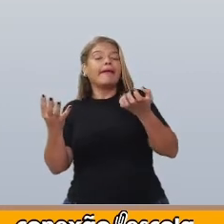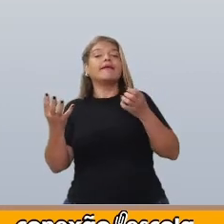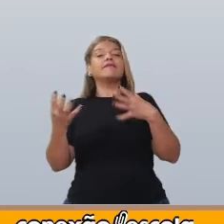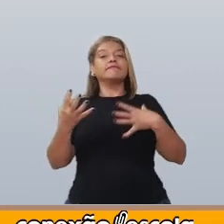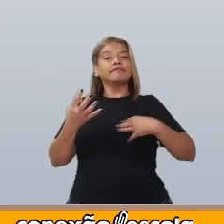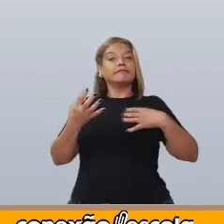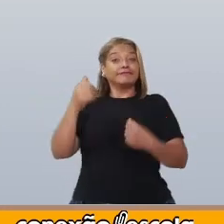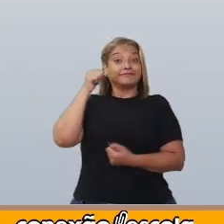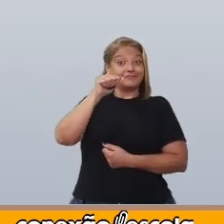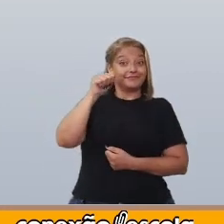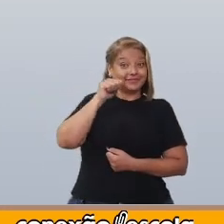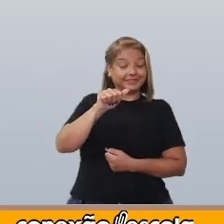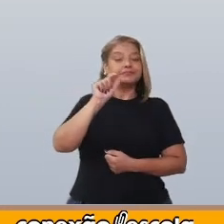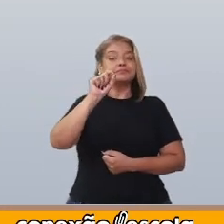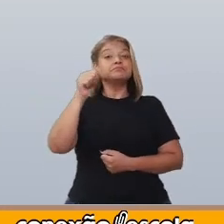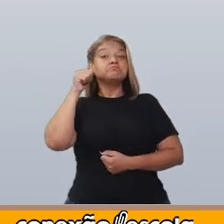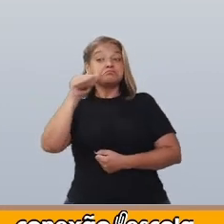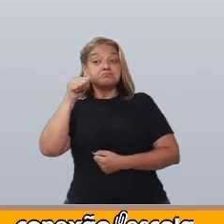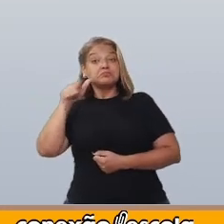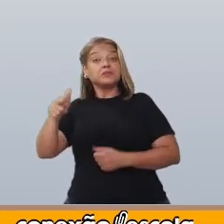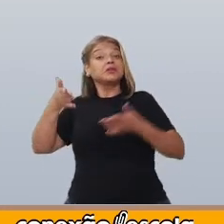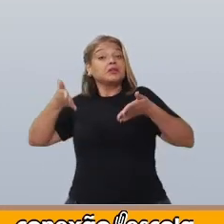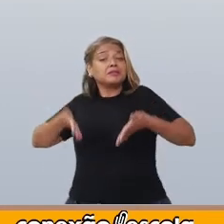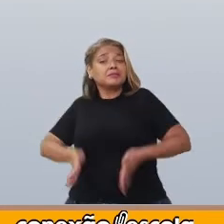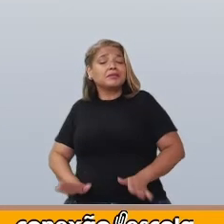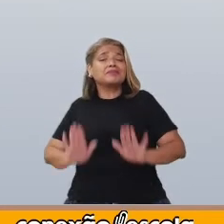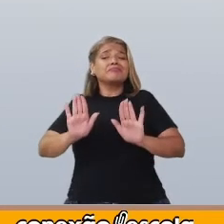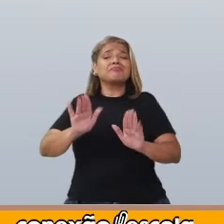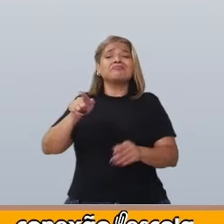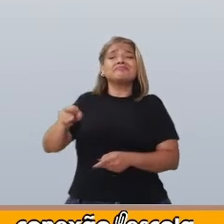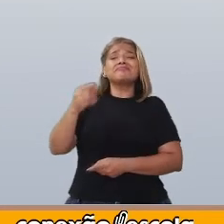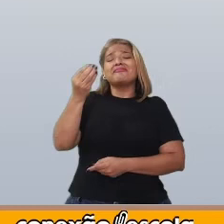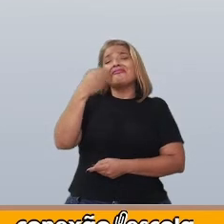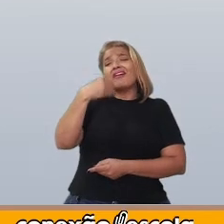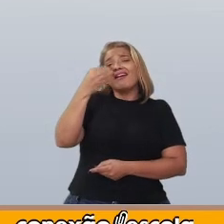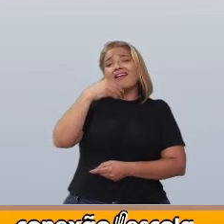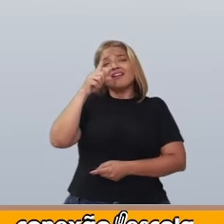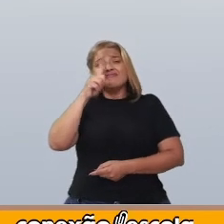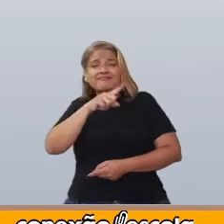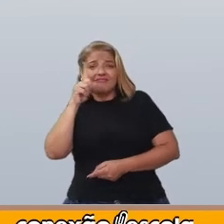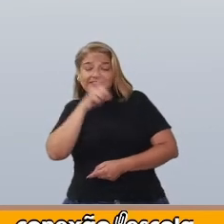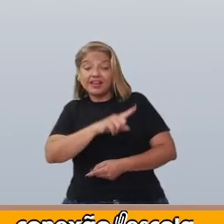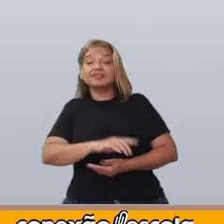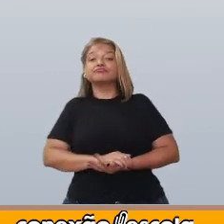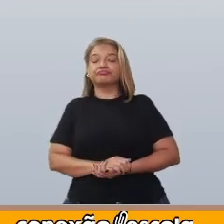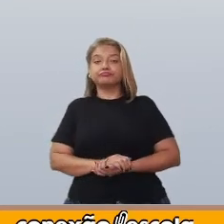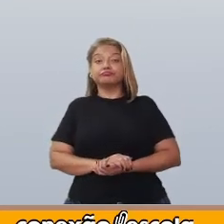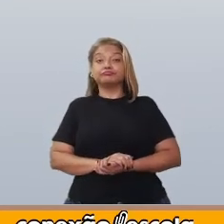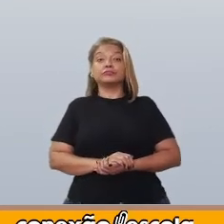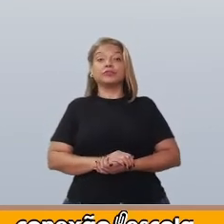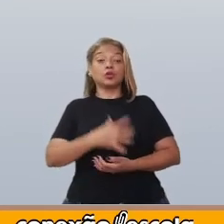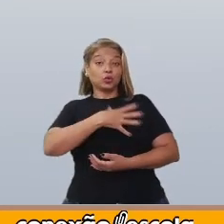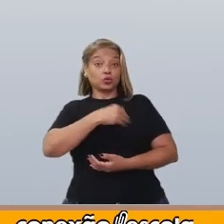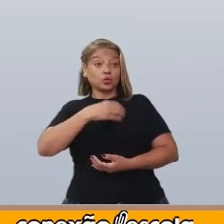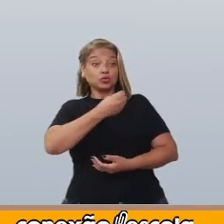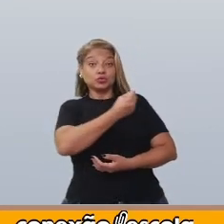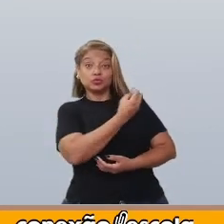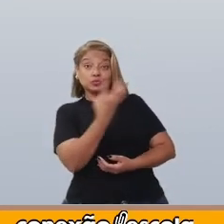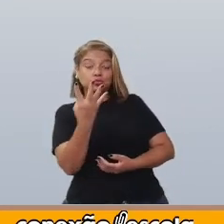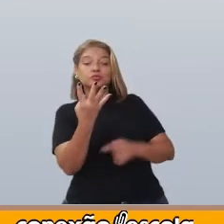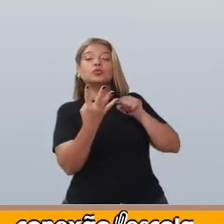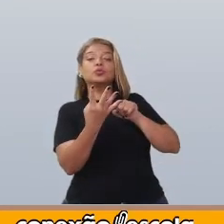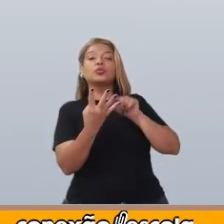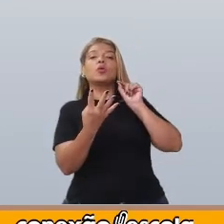menina nasce, mas é fraquinha. Os filhos perdem o